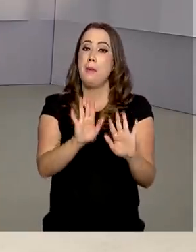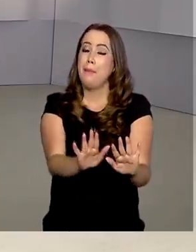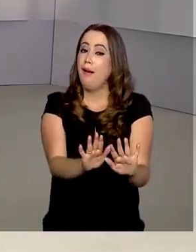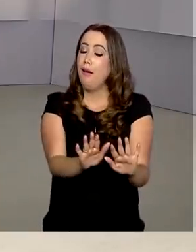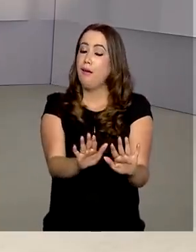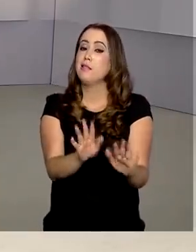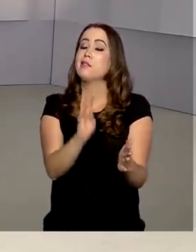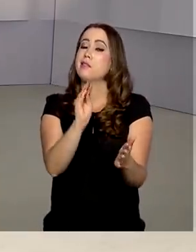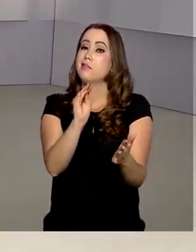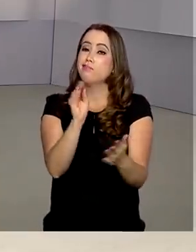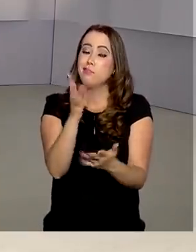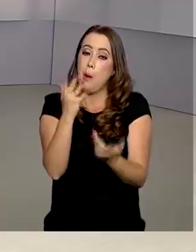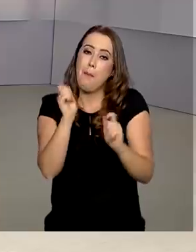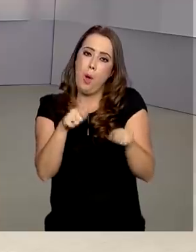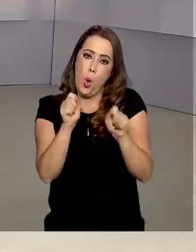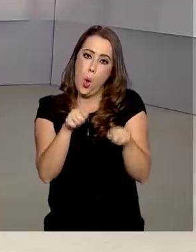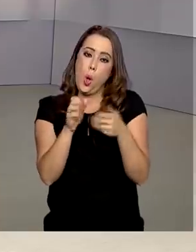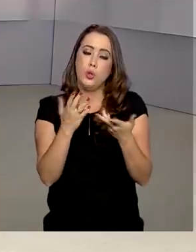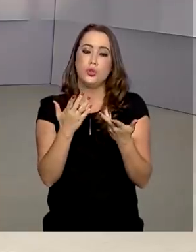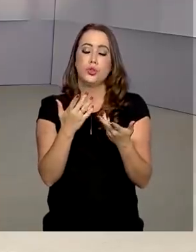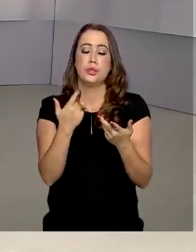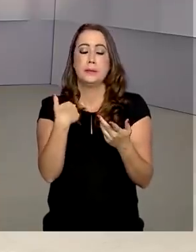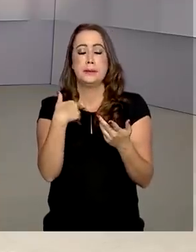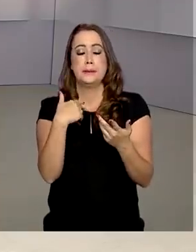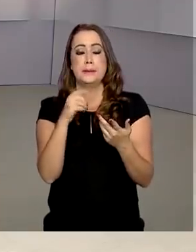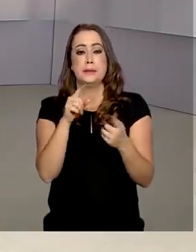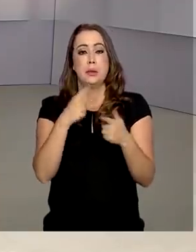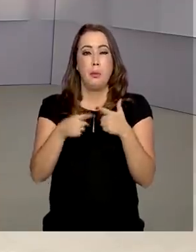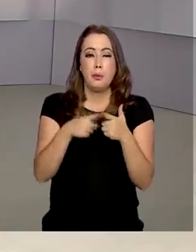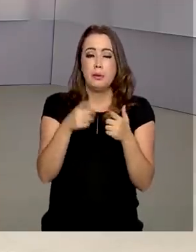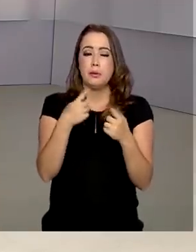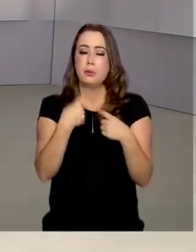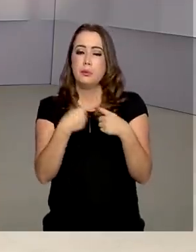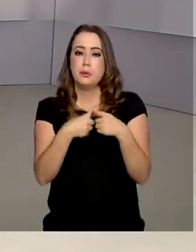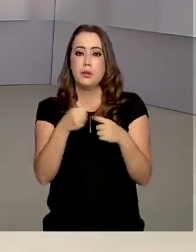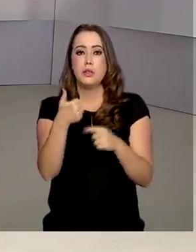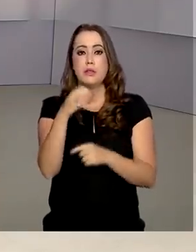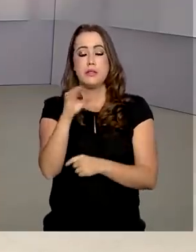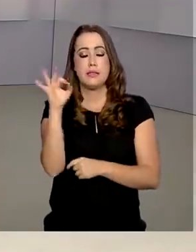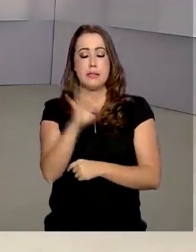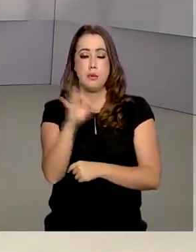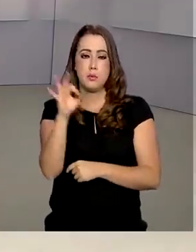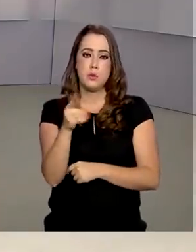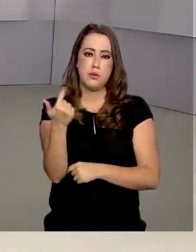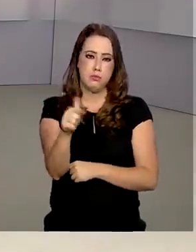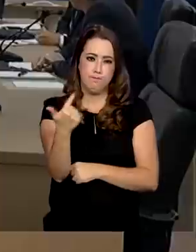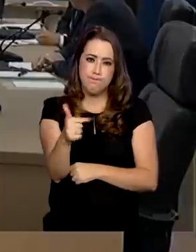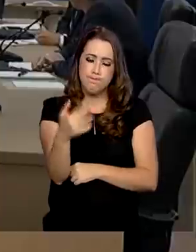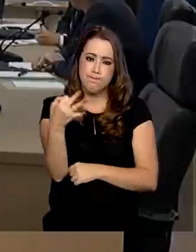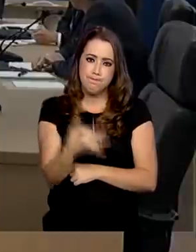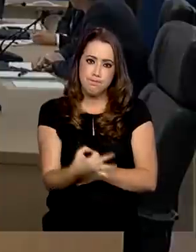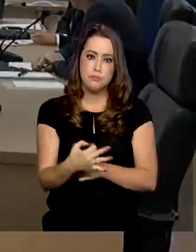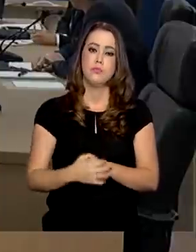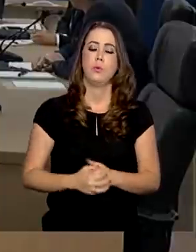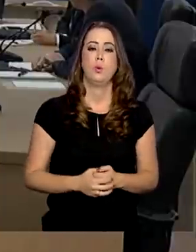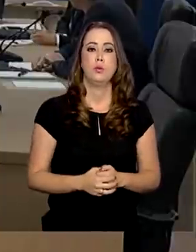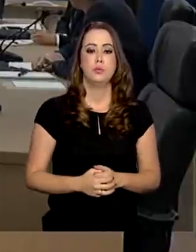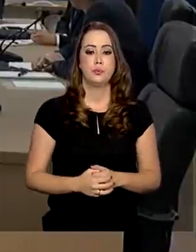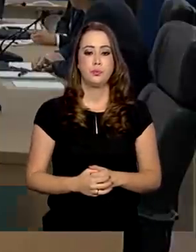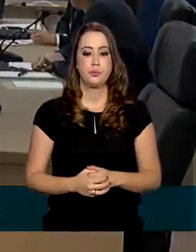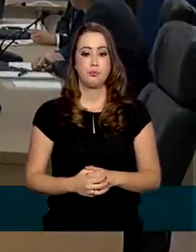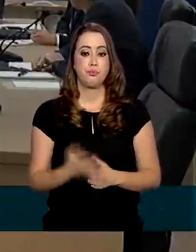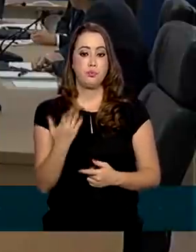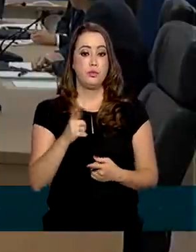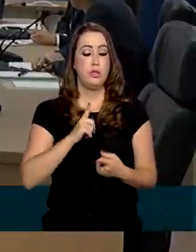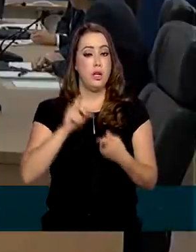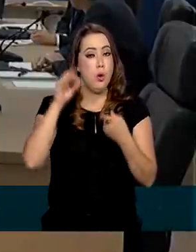100% de eficácia para garantir que o paciente está contaminado. Vamos ouvir. Nos testes rápidos